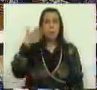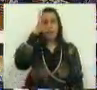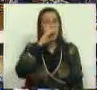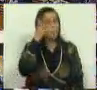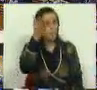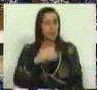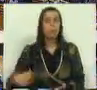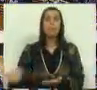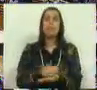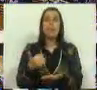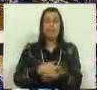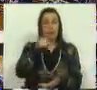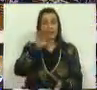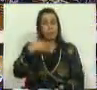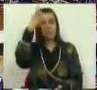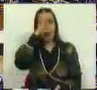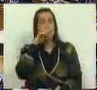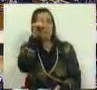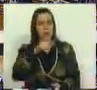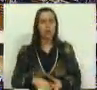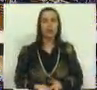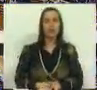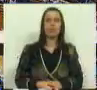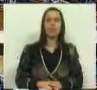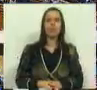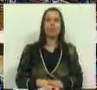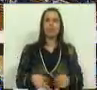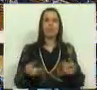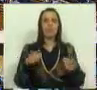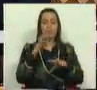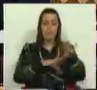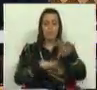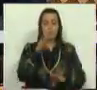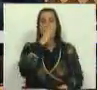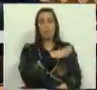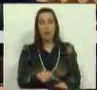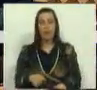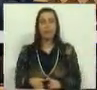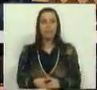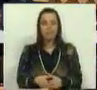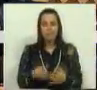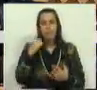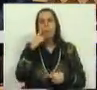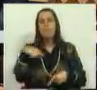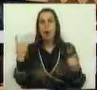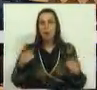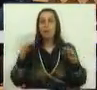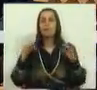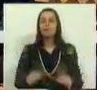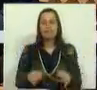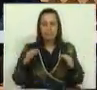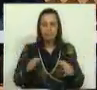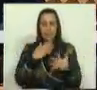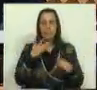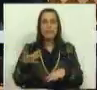tem aplicado é reveladora da